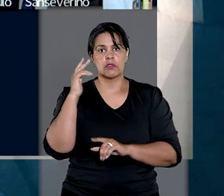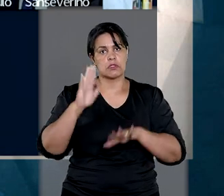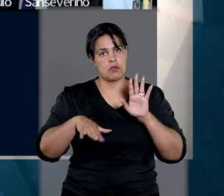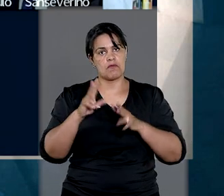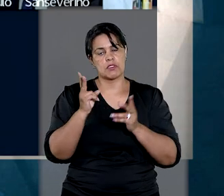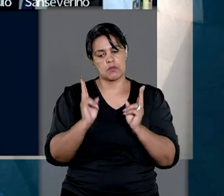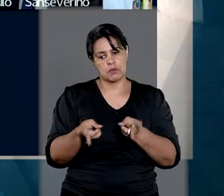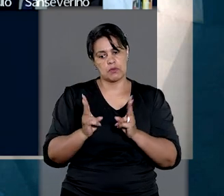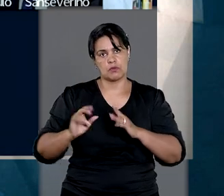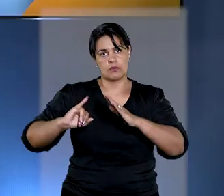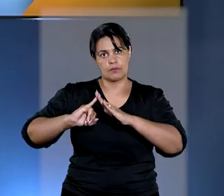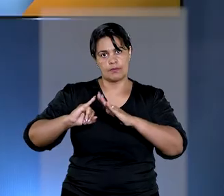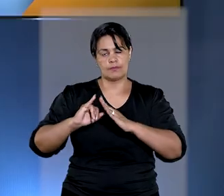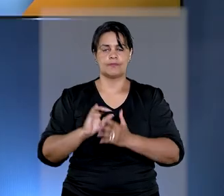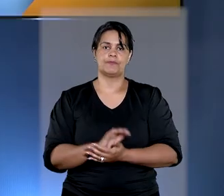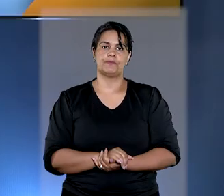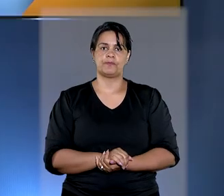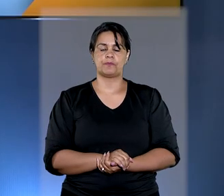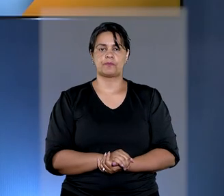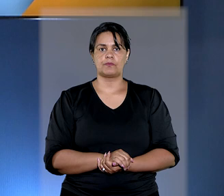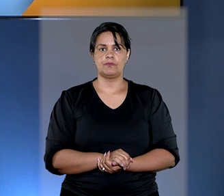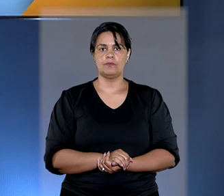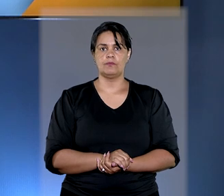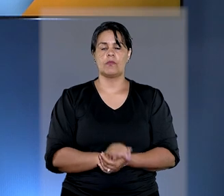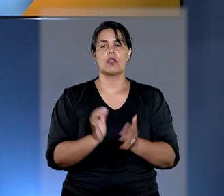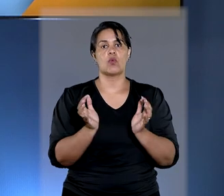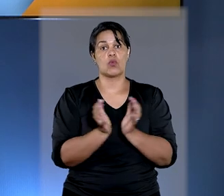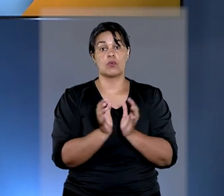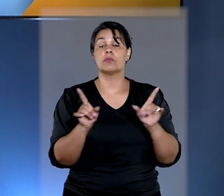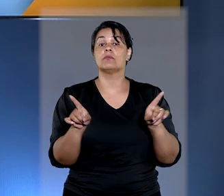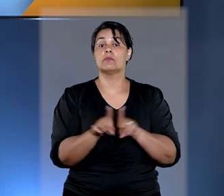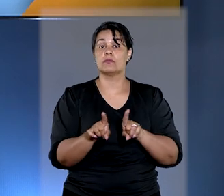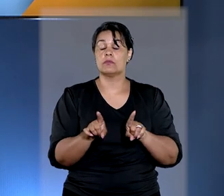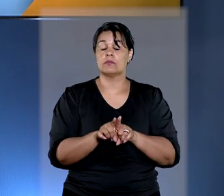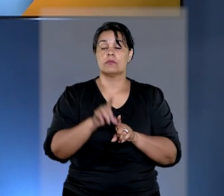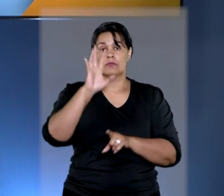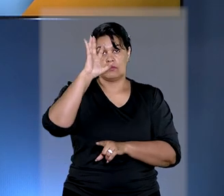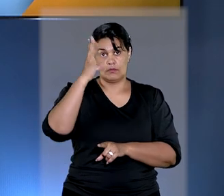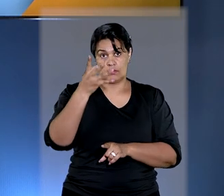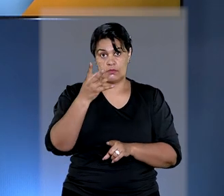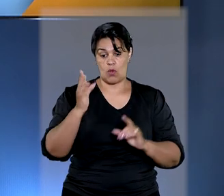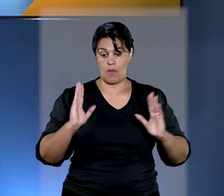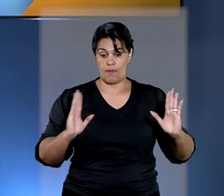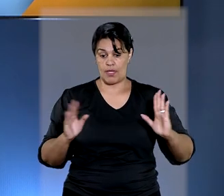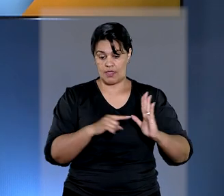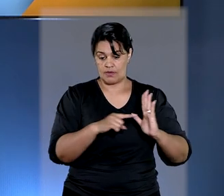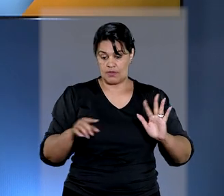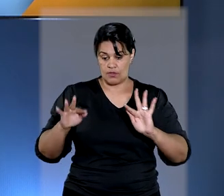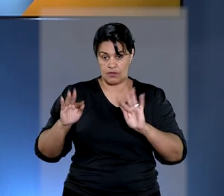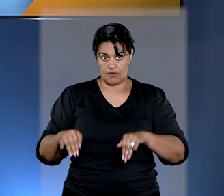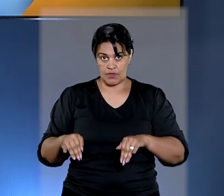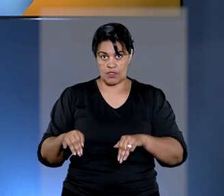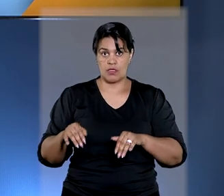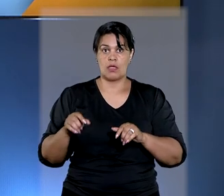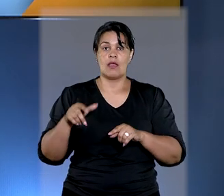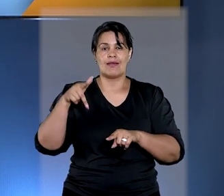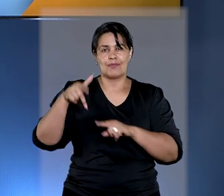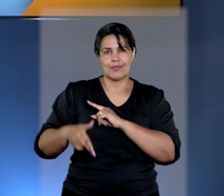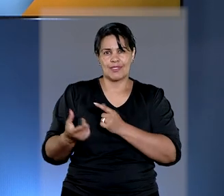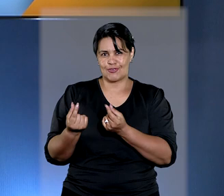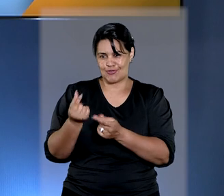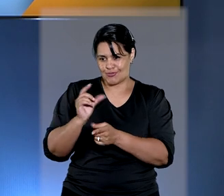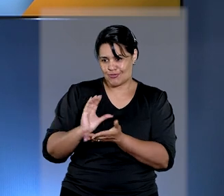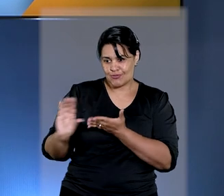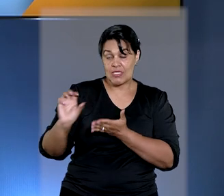regularmente ocupa o bem. O colegiado também decidiu que a prescrição só impede a compensação de dívidas se